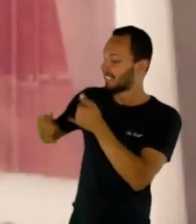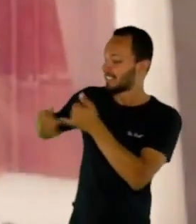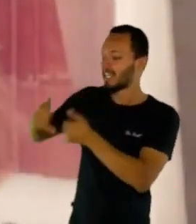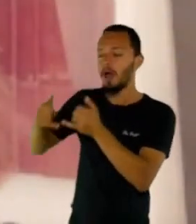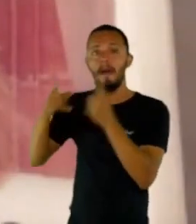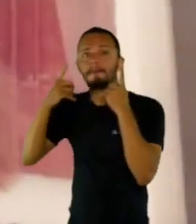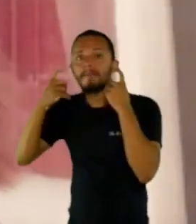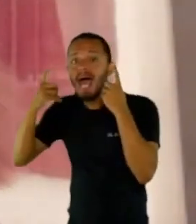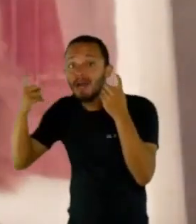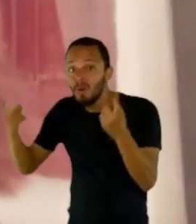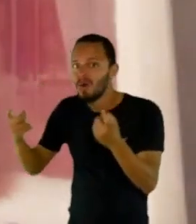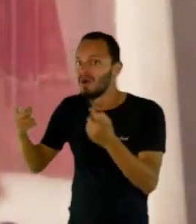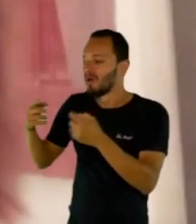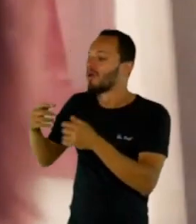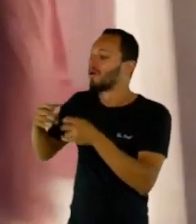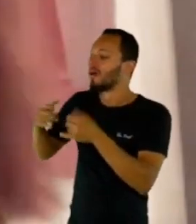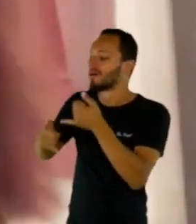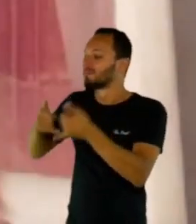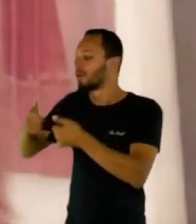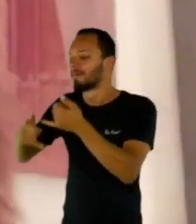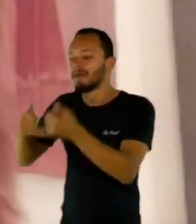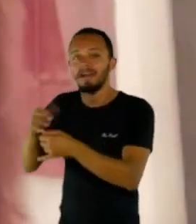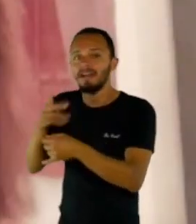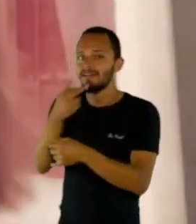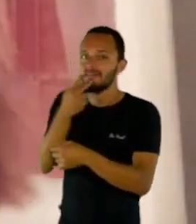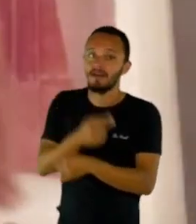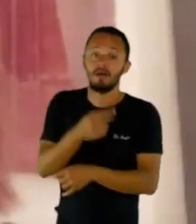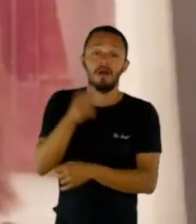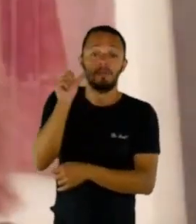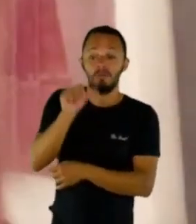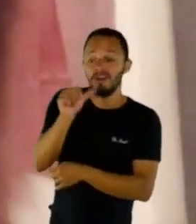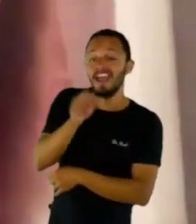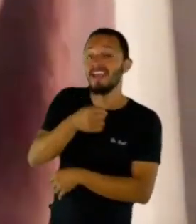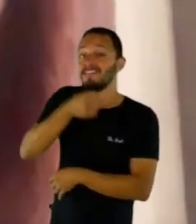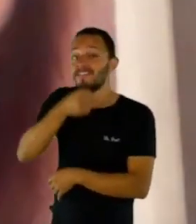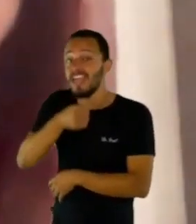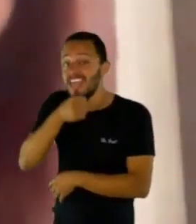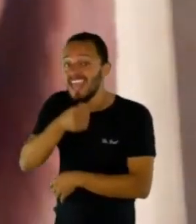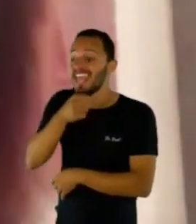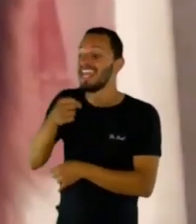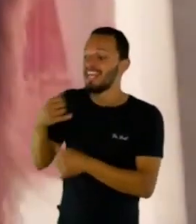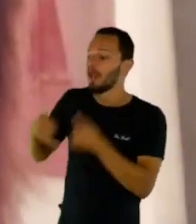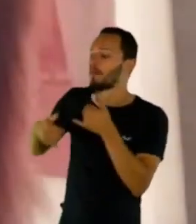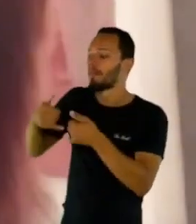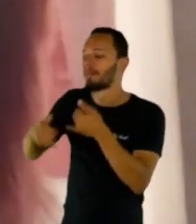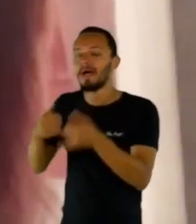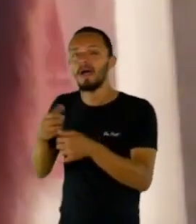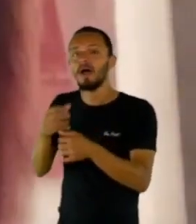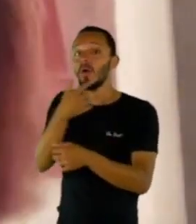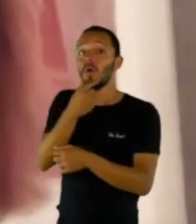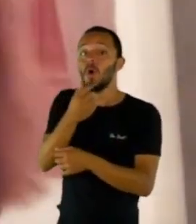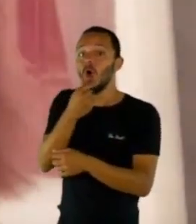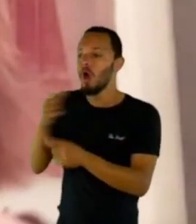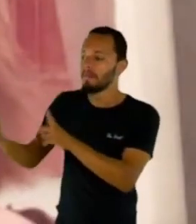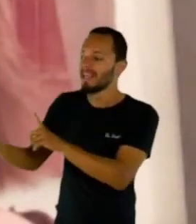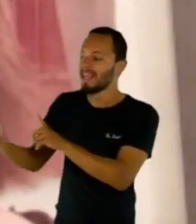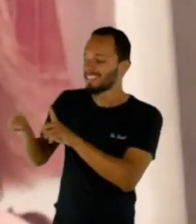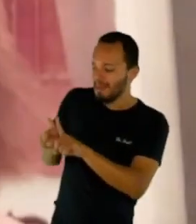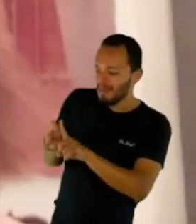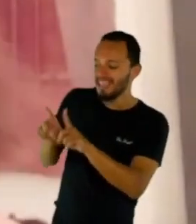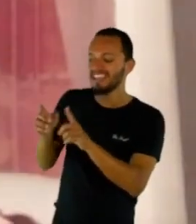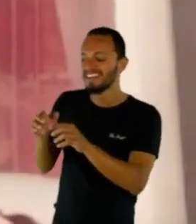Aí eu comecei a imaginar uma mulher mais velha recebendo um nome, como é que ela era. E aí surgiu o último conto,